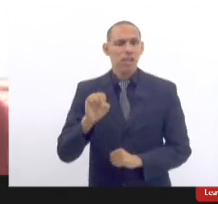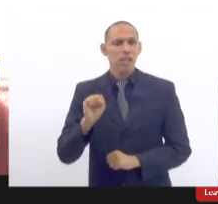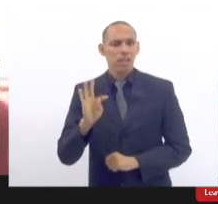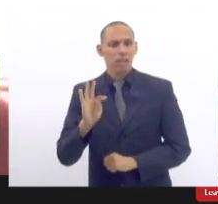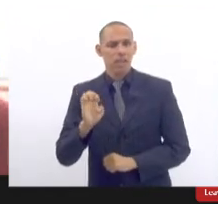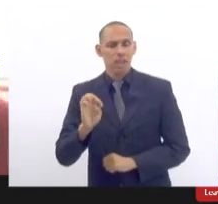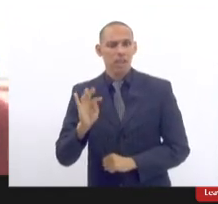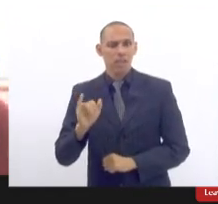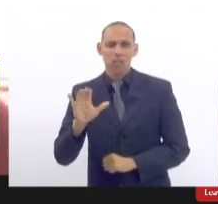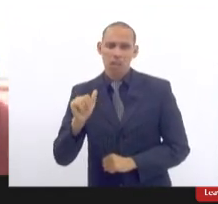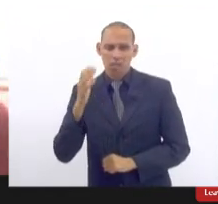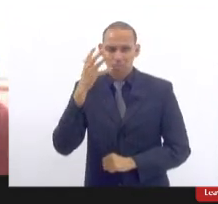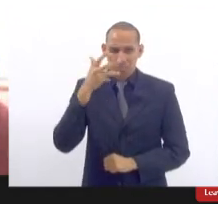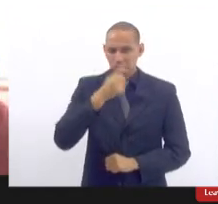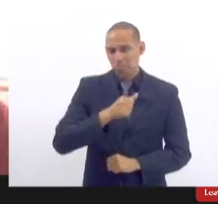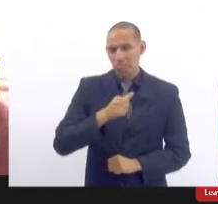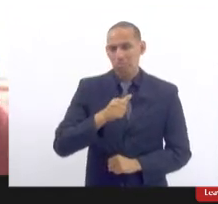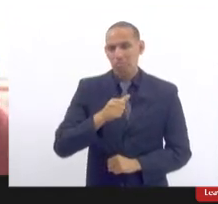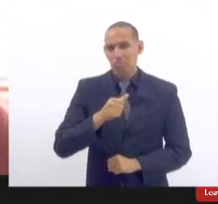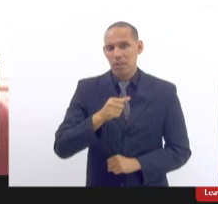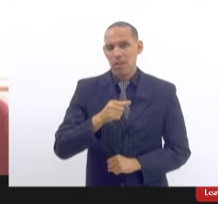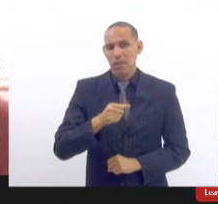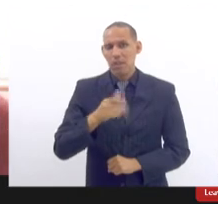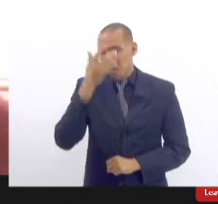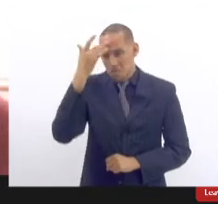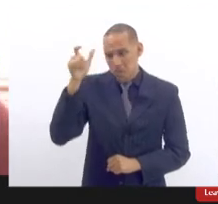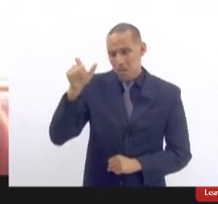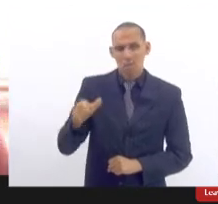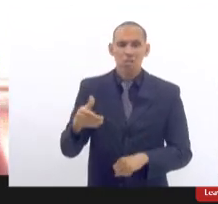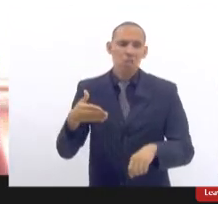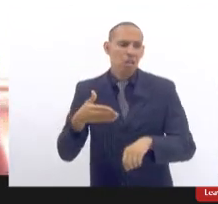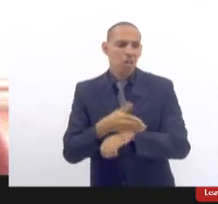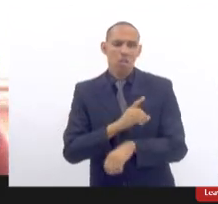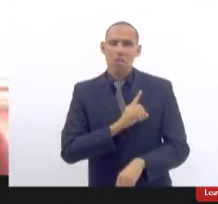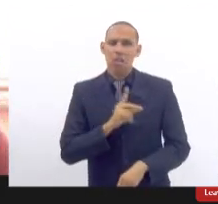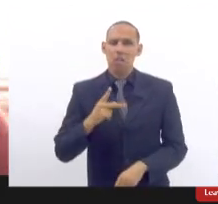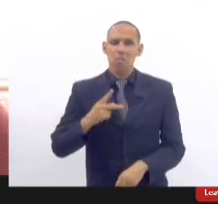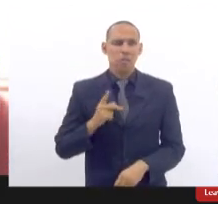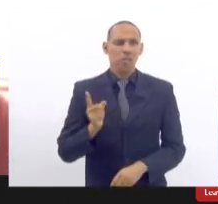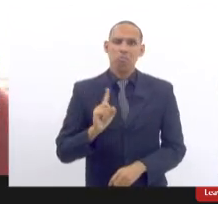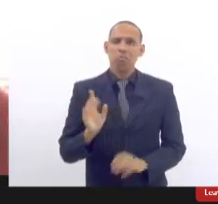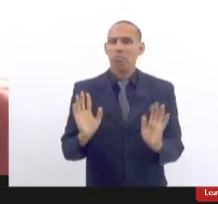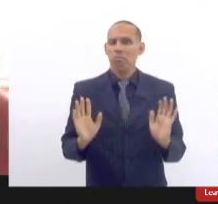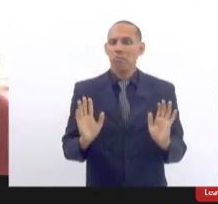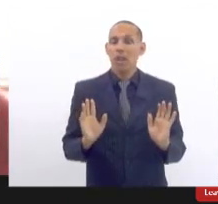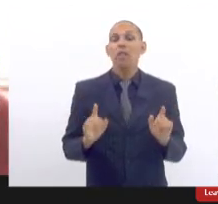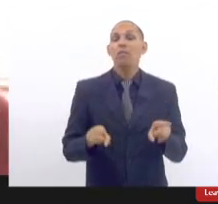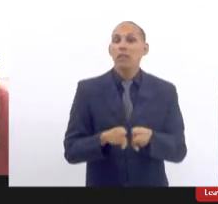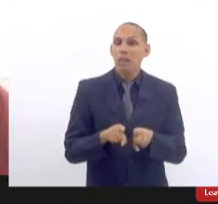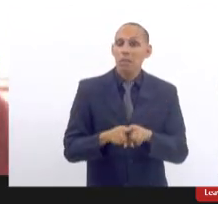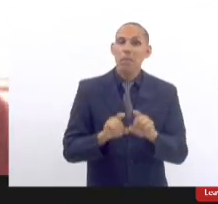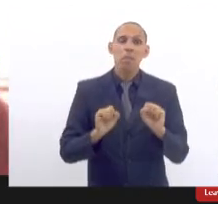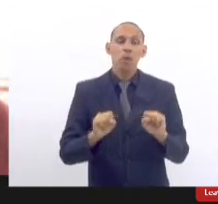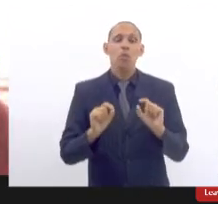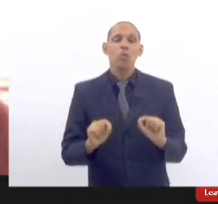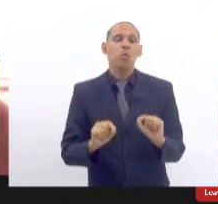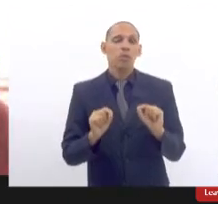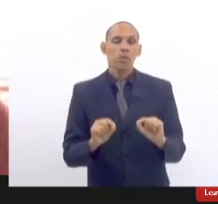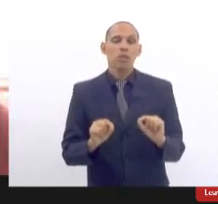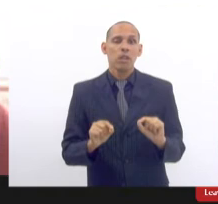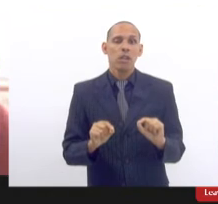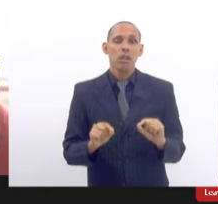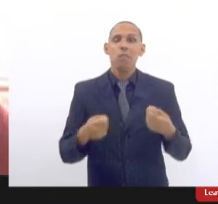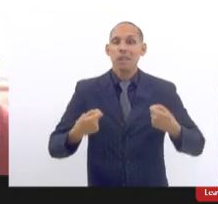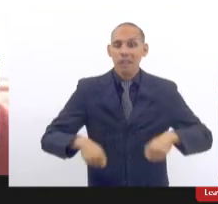e aí talvez seja um público que não acessaria a defensoria pública mas pode também ser por uma